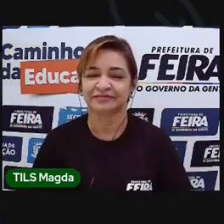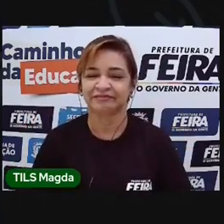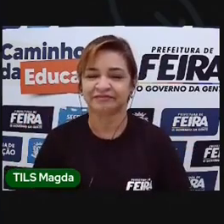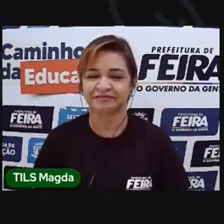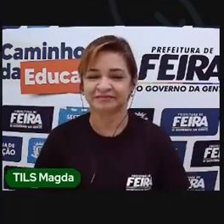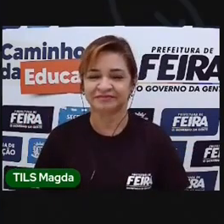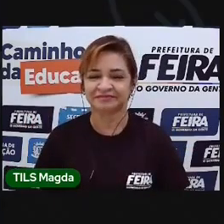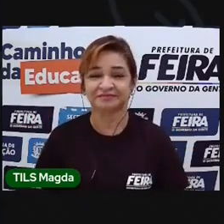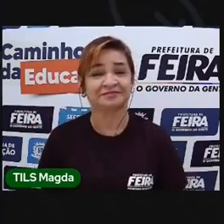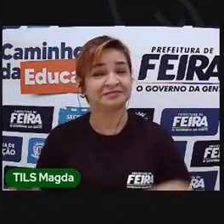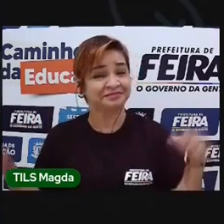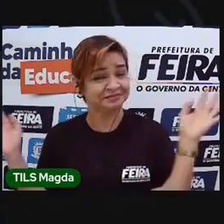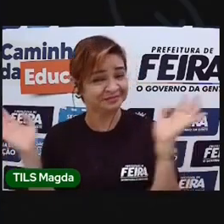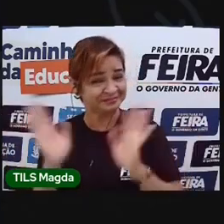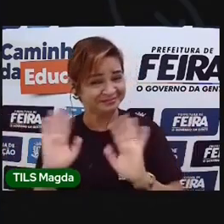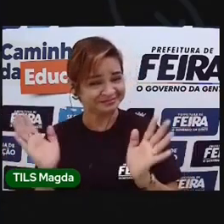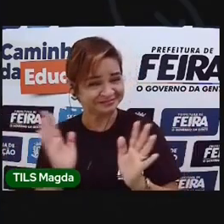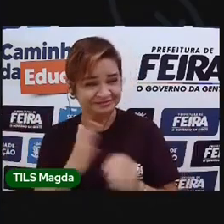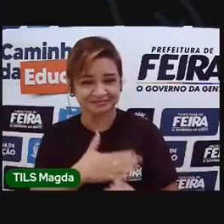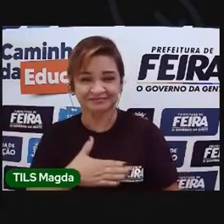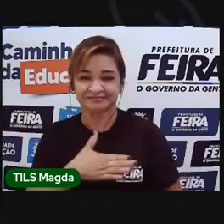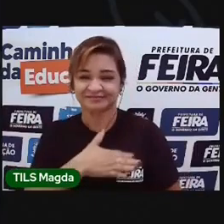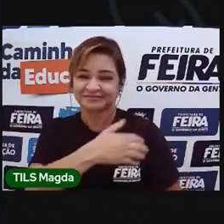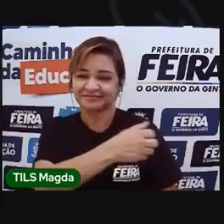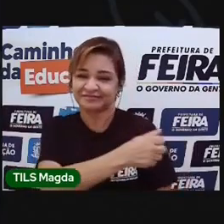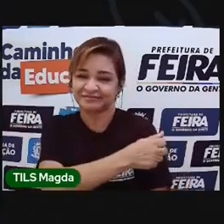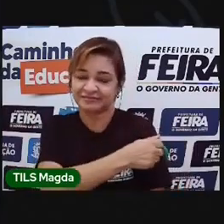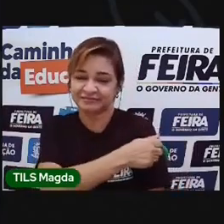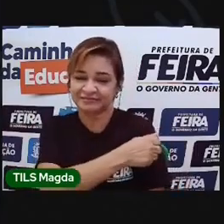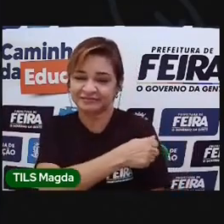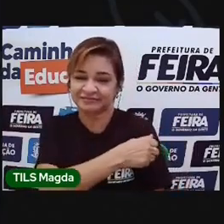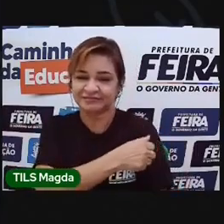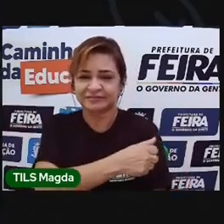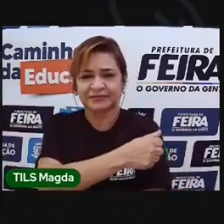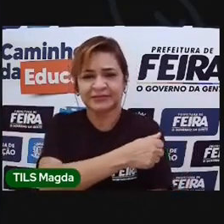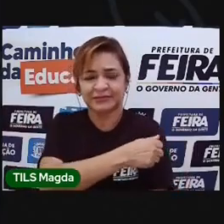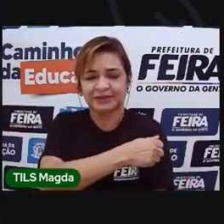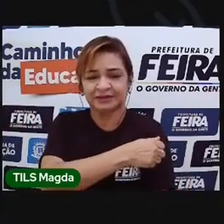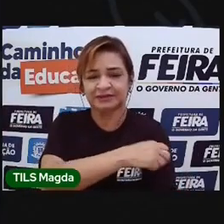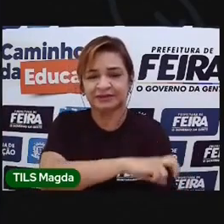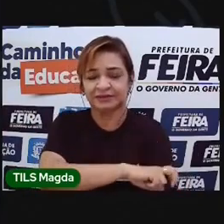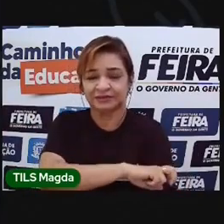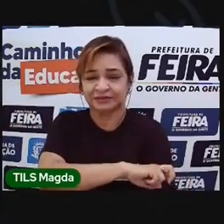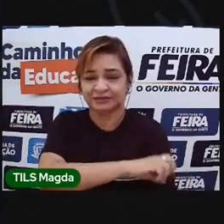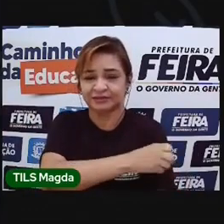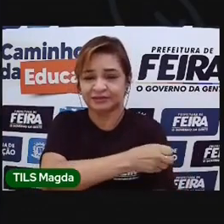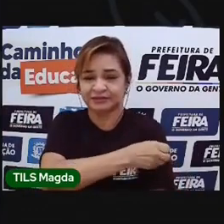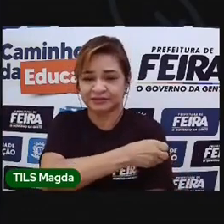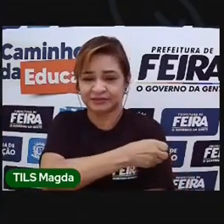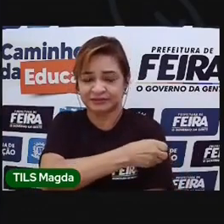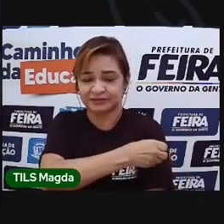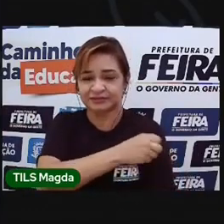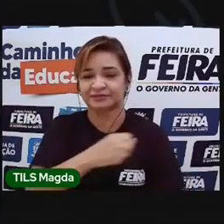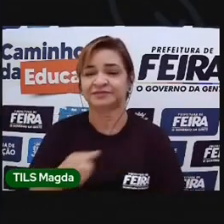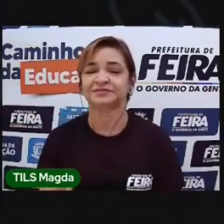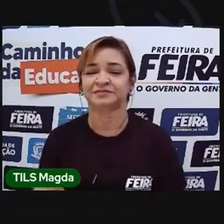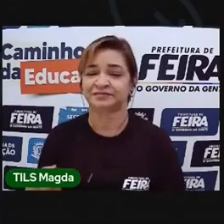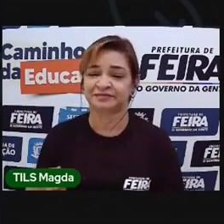Olá, queridos estudantes. Estudantes do quinto e sexto ano.